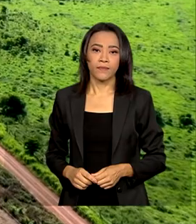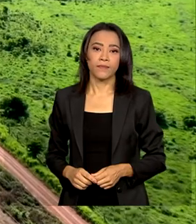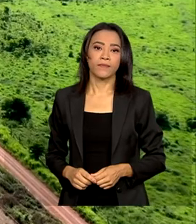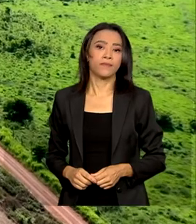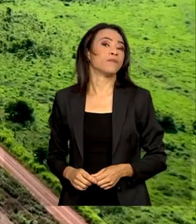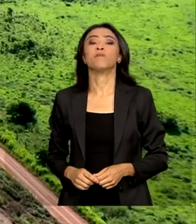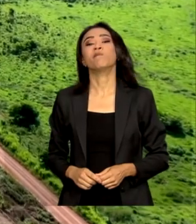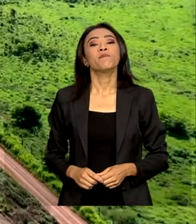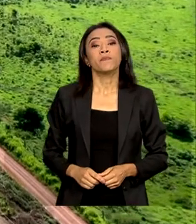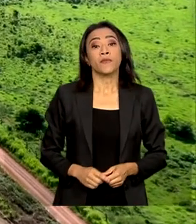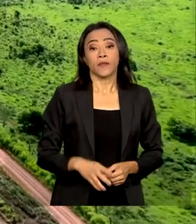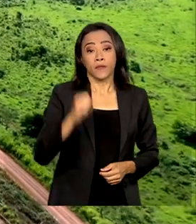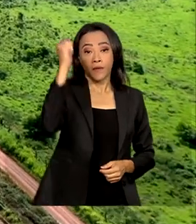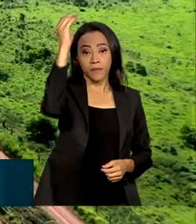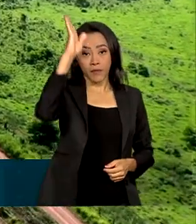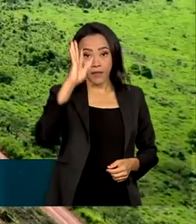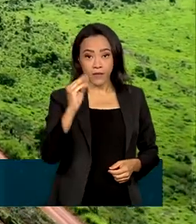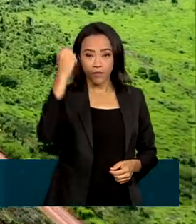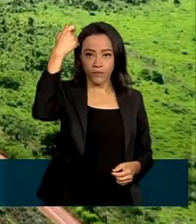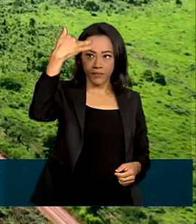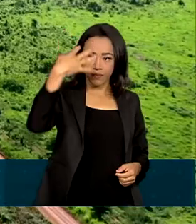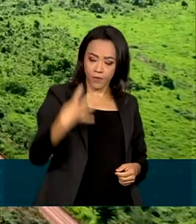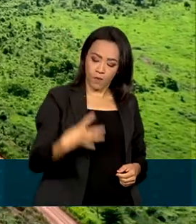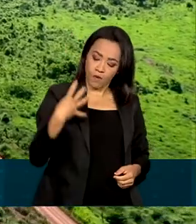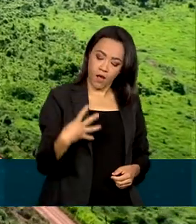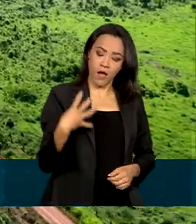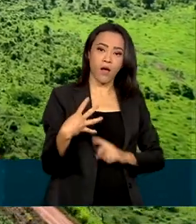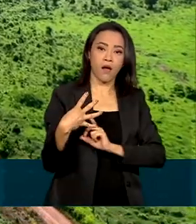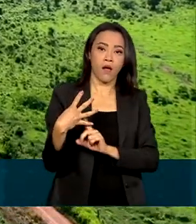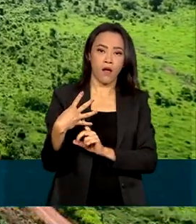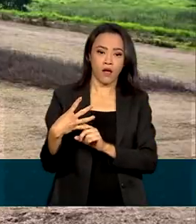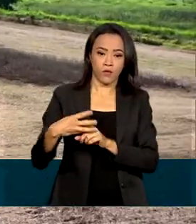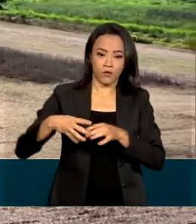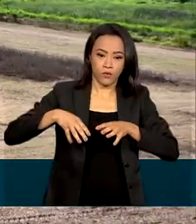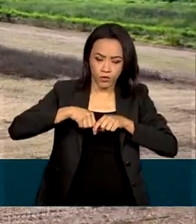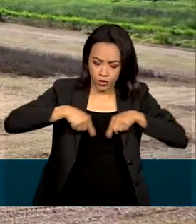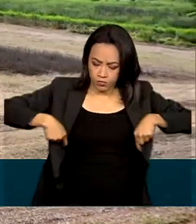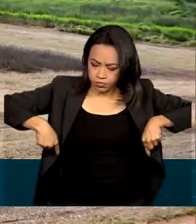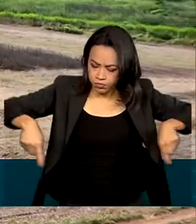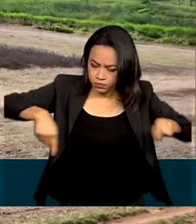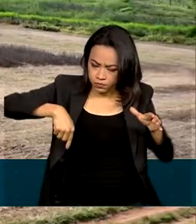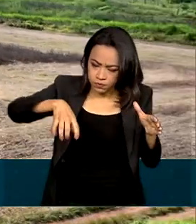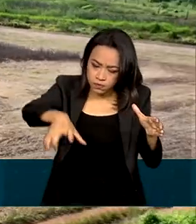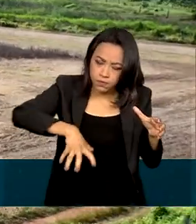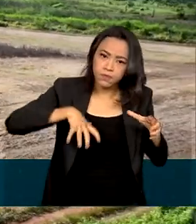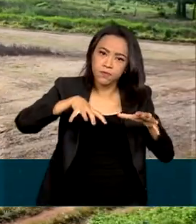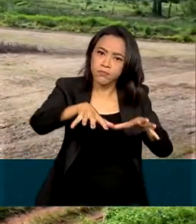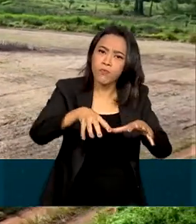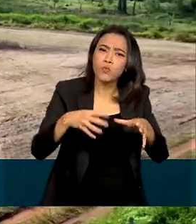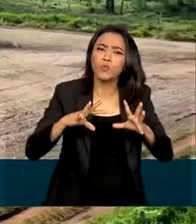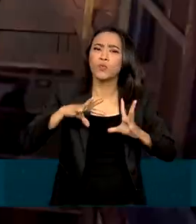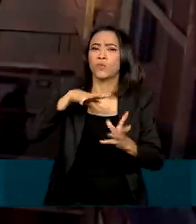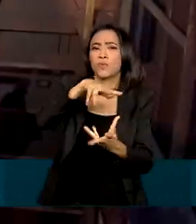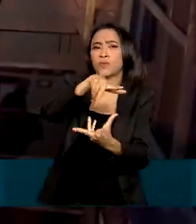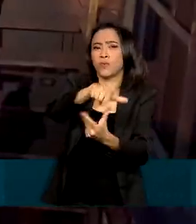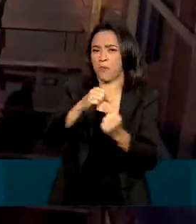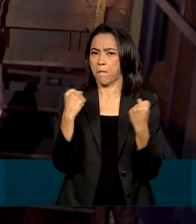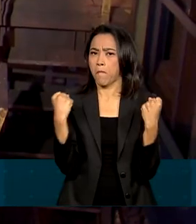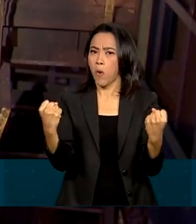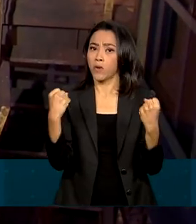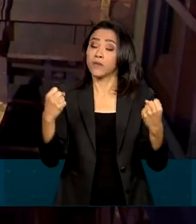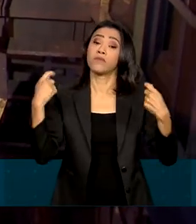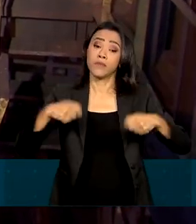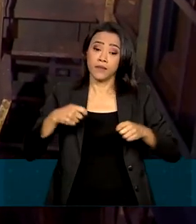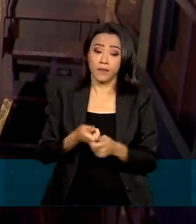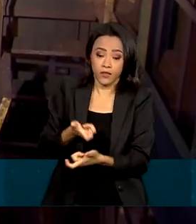O Brasil é o quarto maior produtor de grãos do mundo. Mas para se manter como potência da agricultura, precisa de